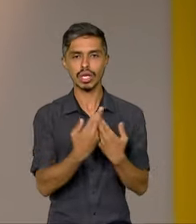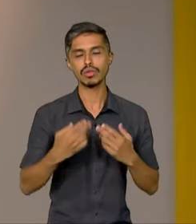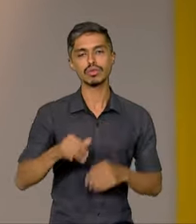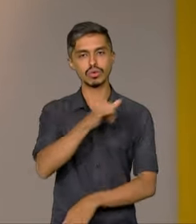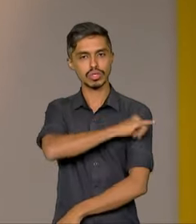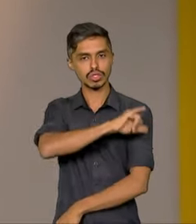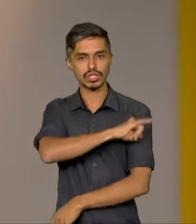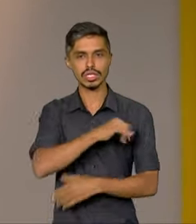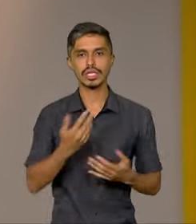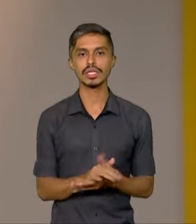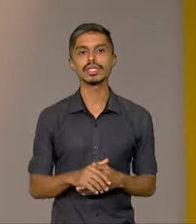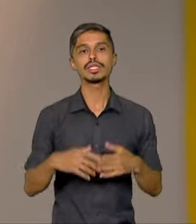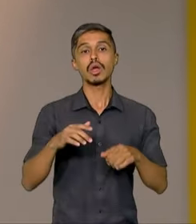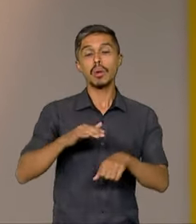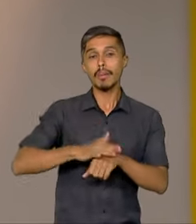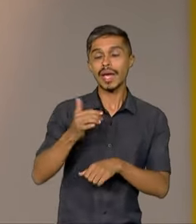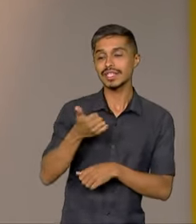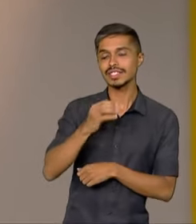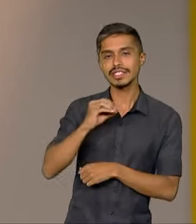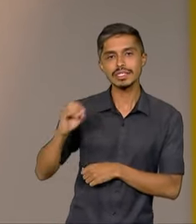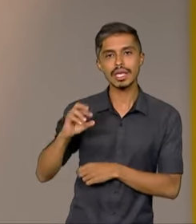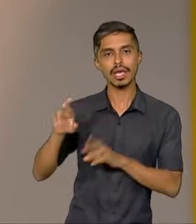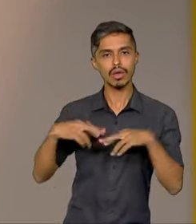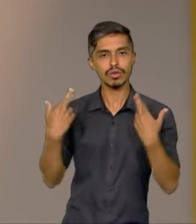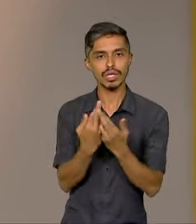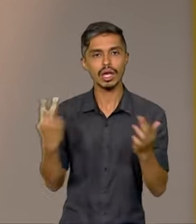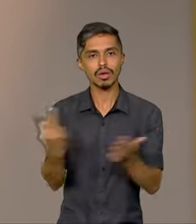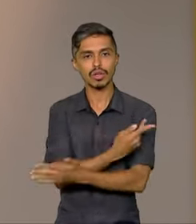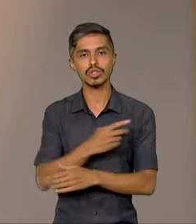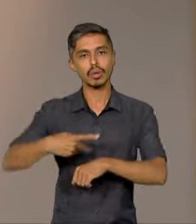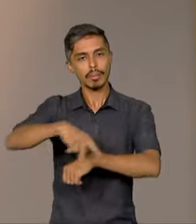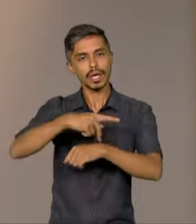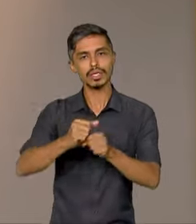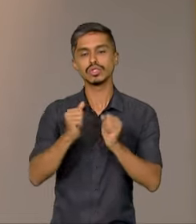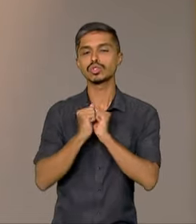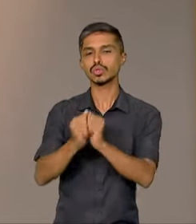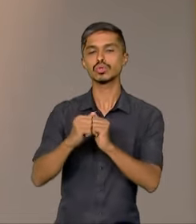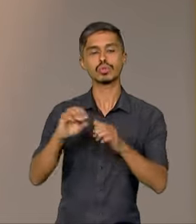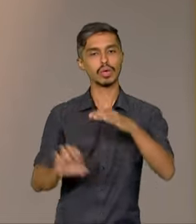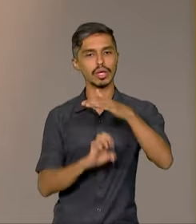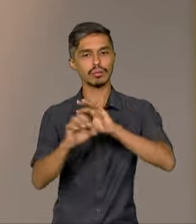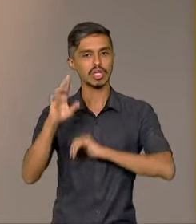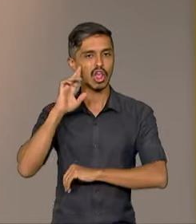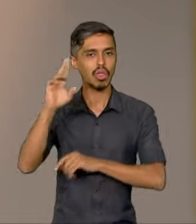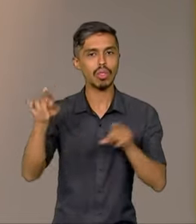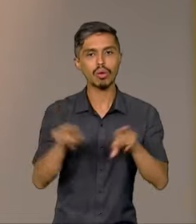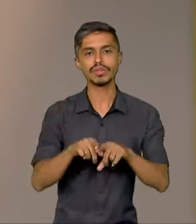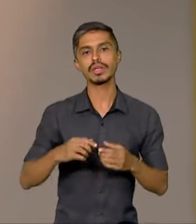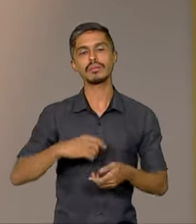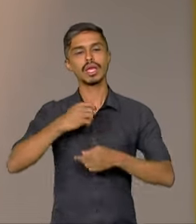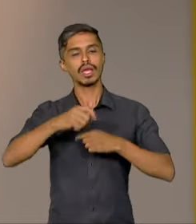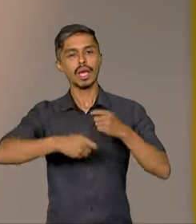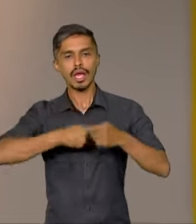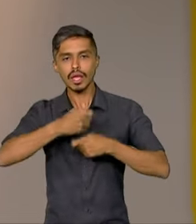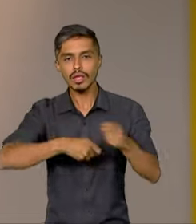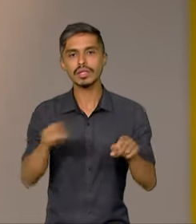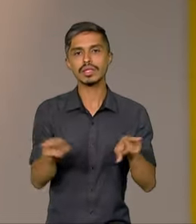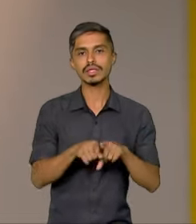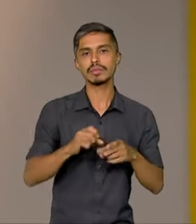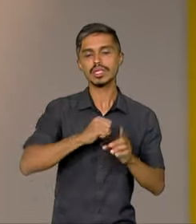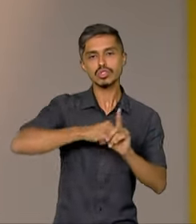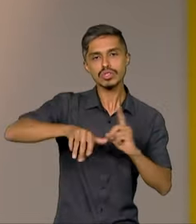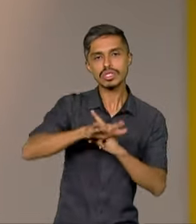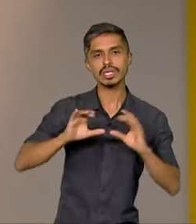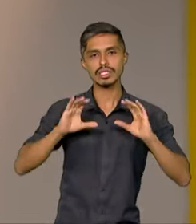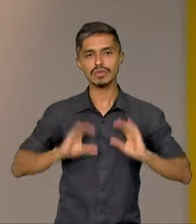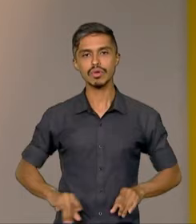no Rio de Janeiro, mais de 100 reuniões vão acontecer no país com empresários, acadêmicos, trabalhadores, sociedade civil